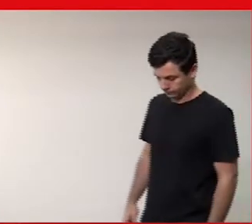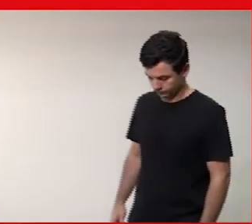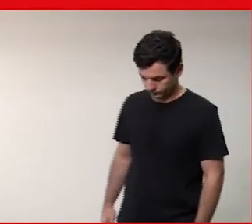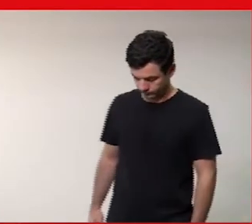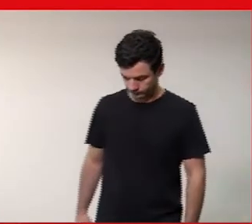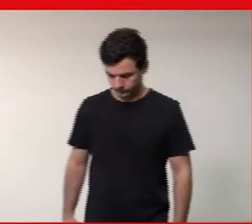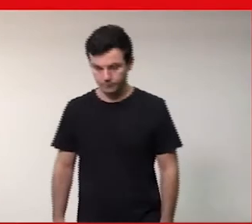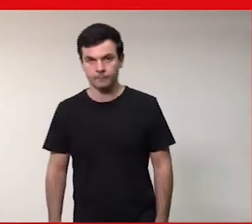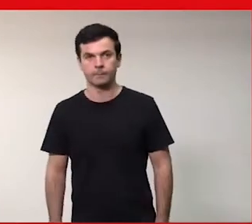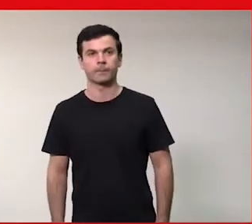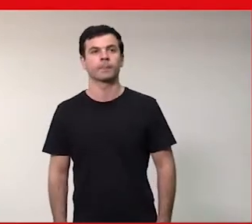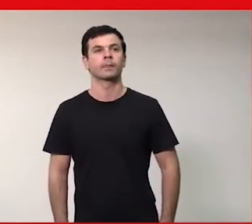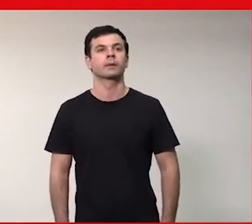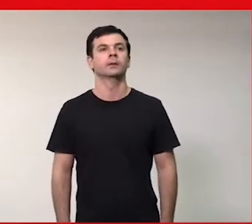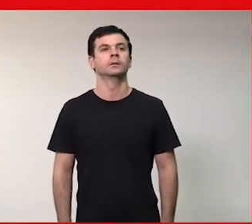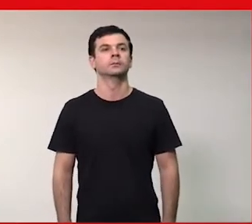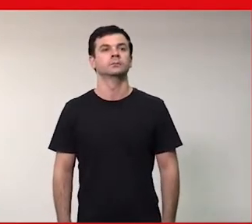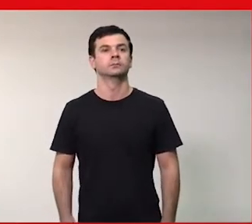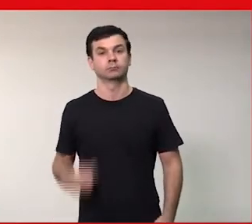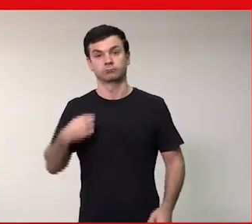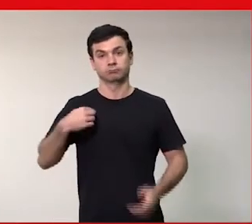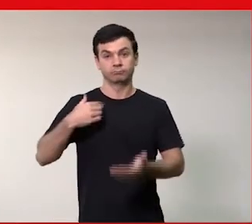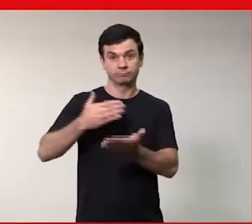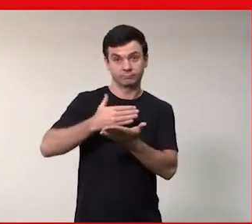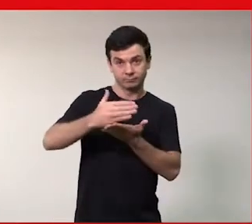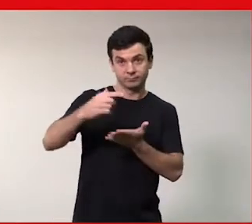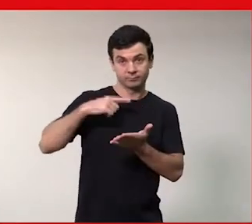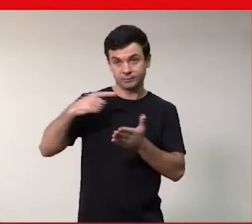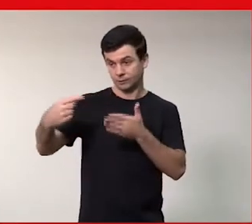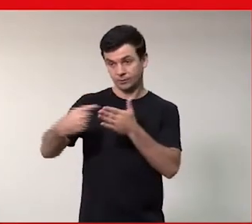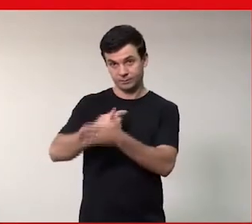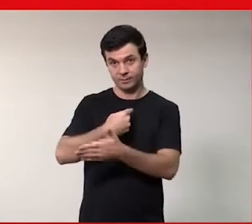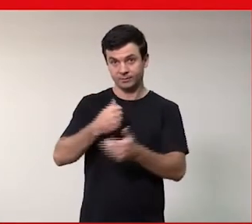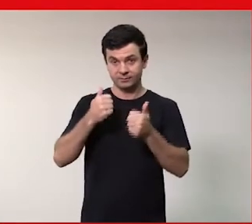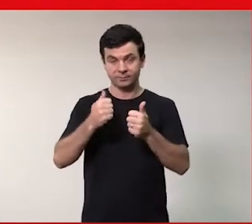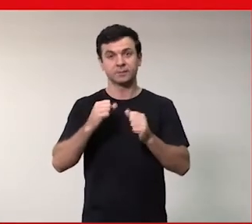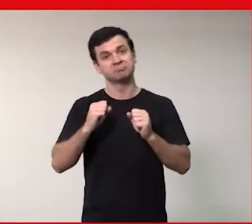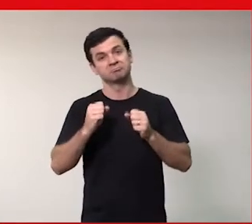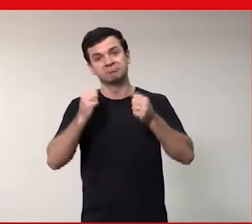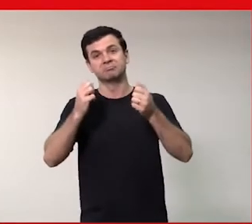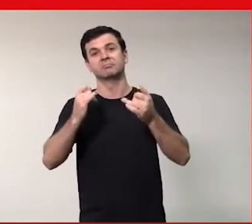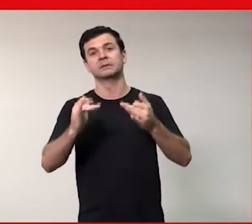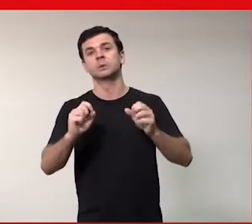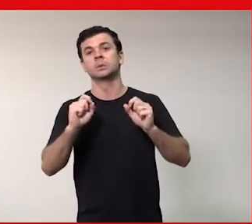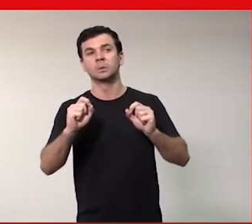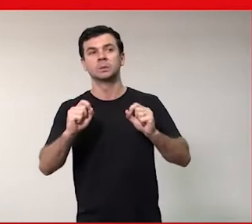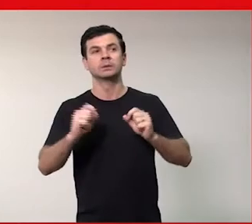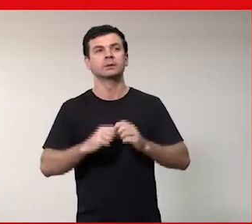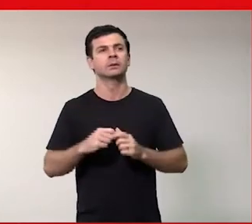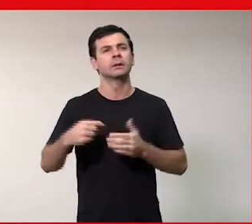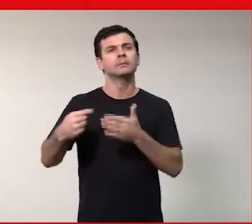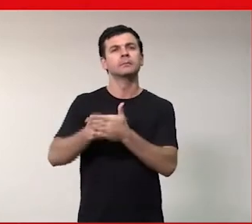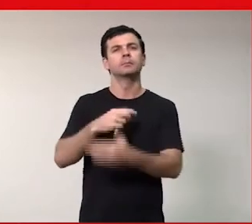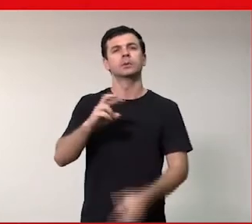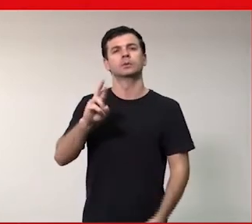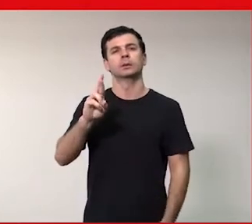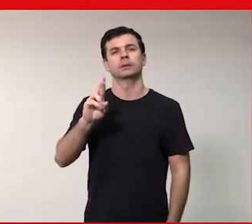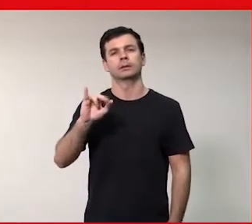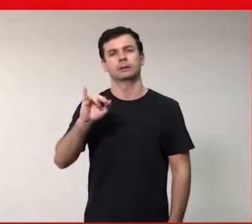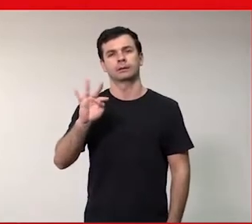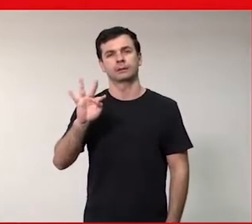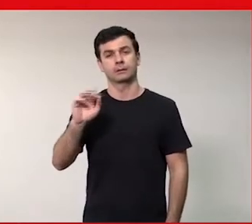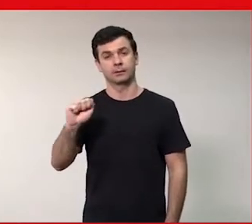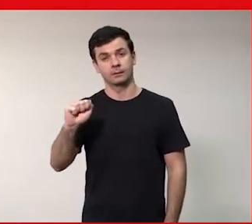Bom, eu posso começar já que tem uma pergunta direta para mim eu posso dizer olha eu acho que foi a pergunta da Rita eu